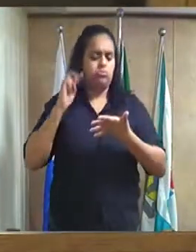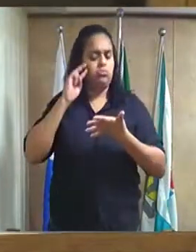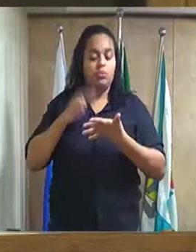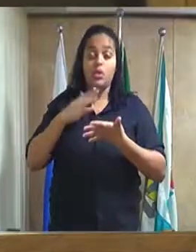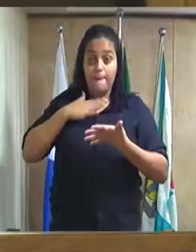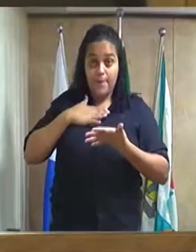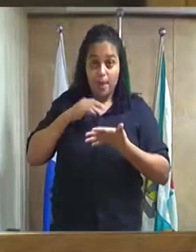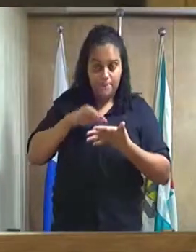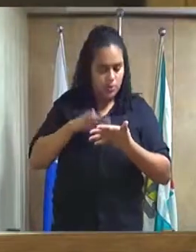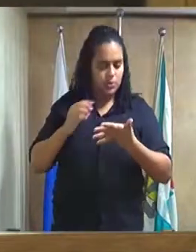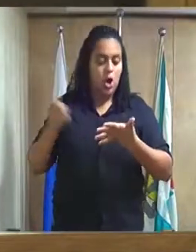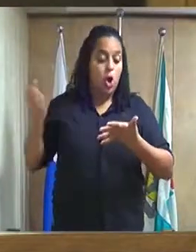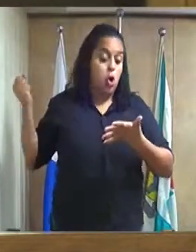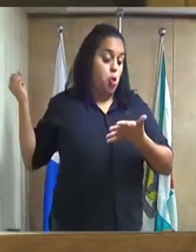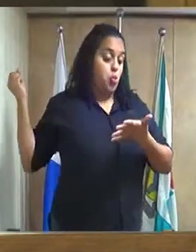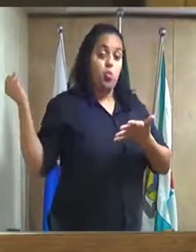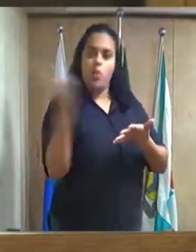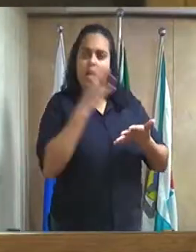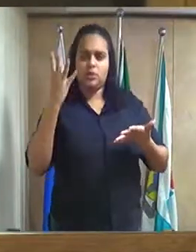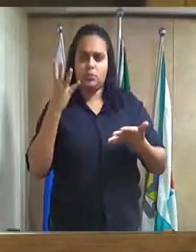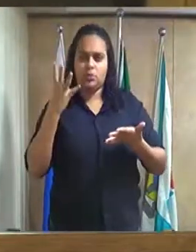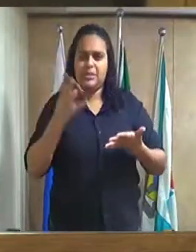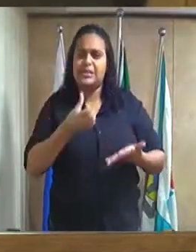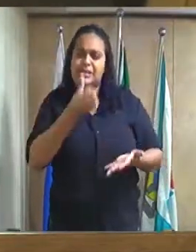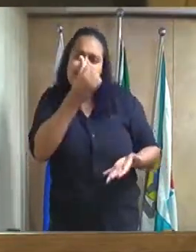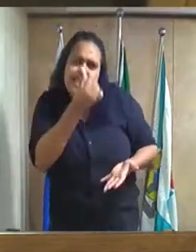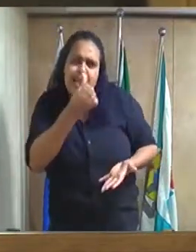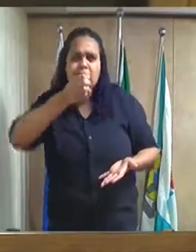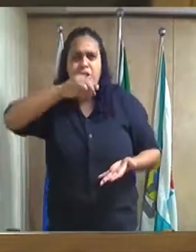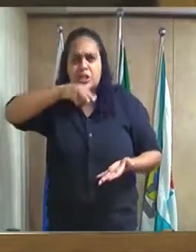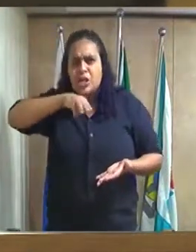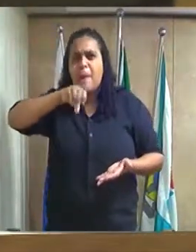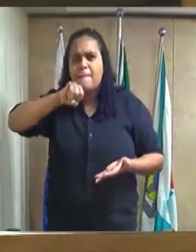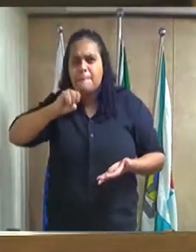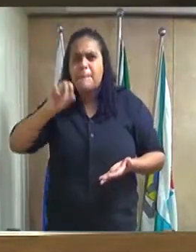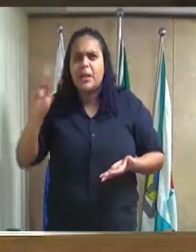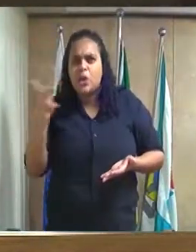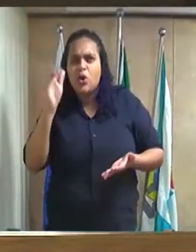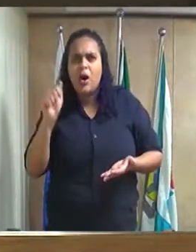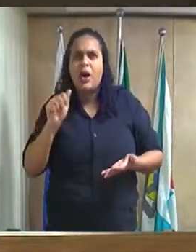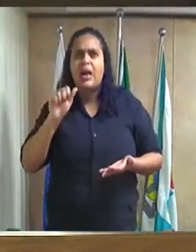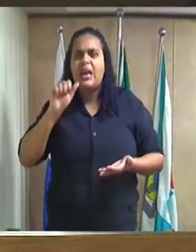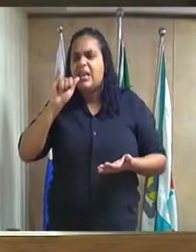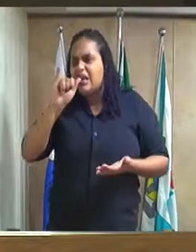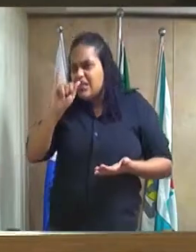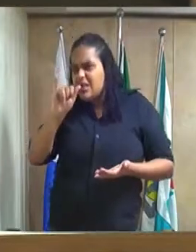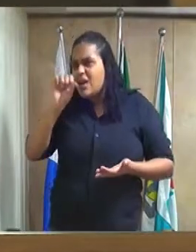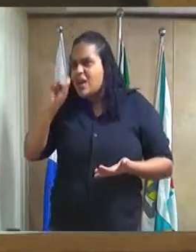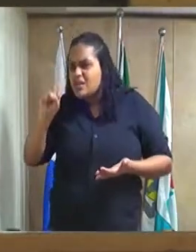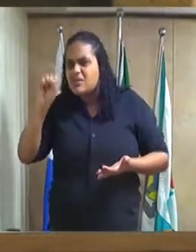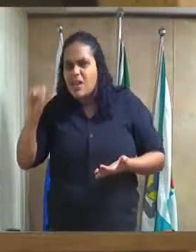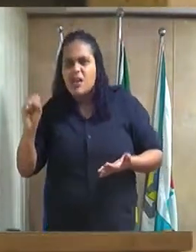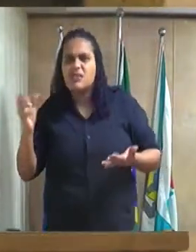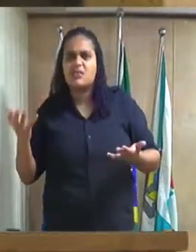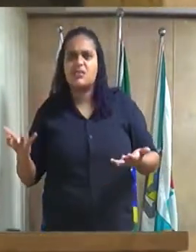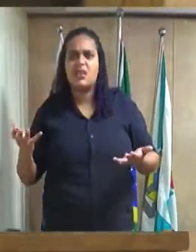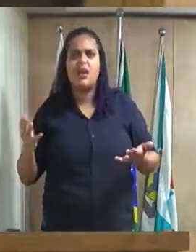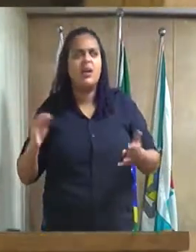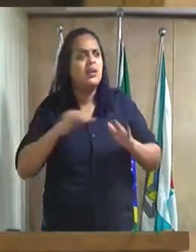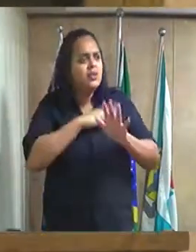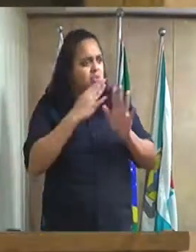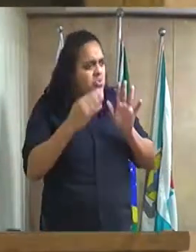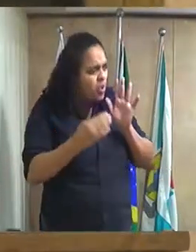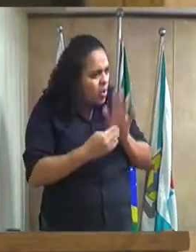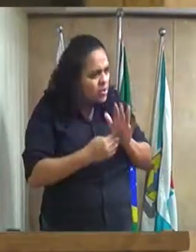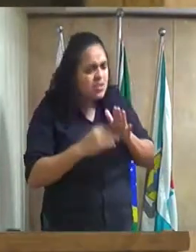com quase seis bilhões de dívida de ISS está o nome de todas as empresas que devem